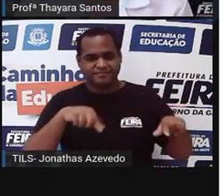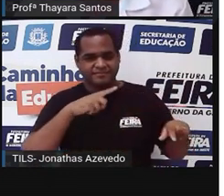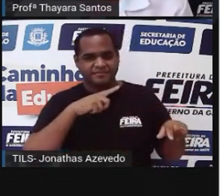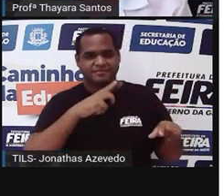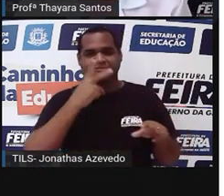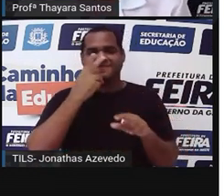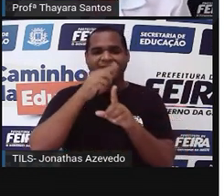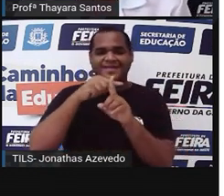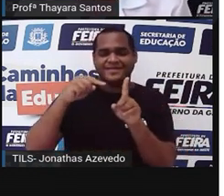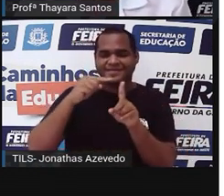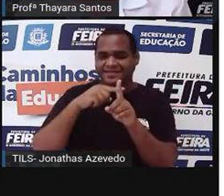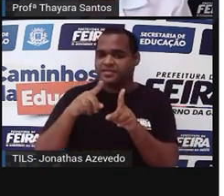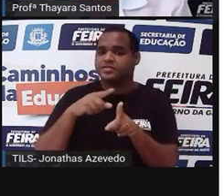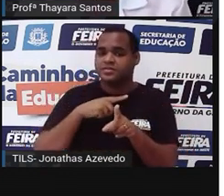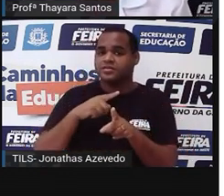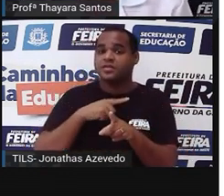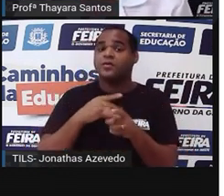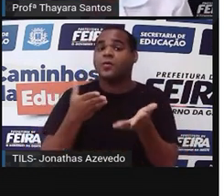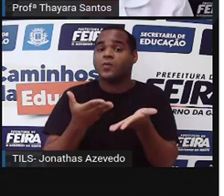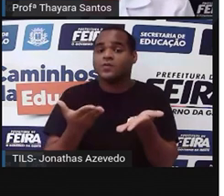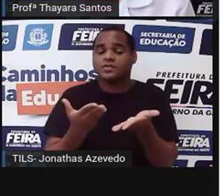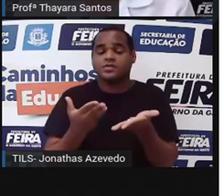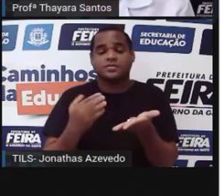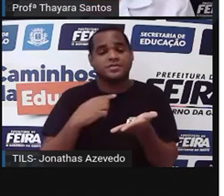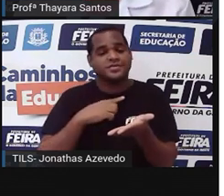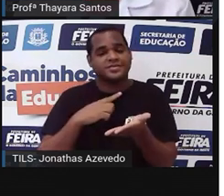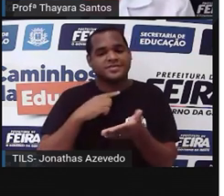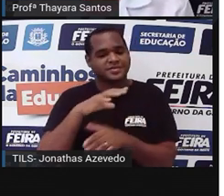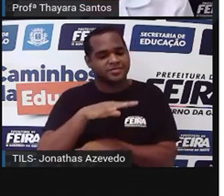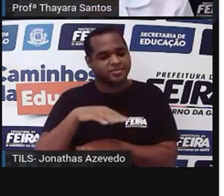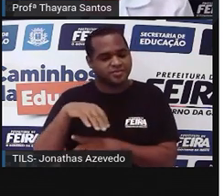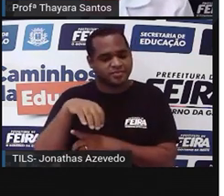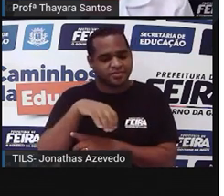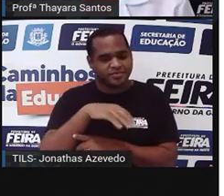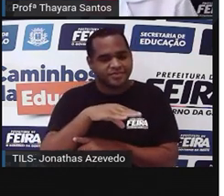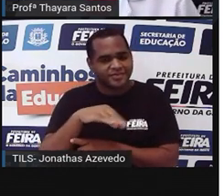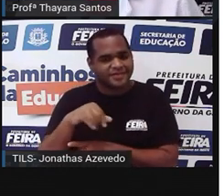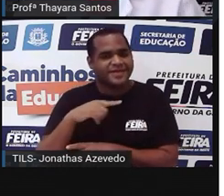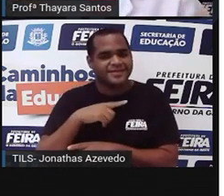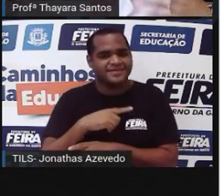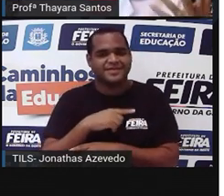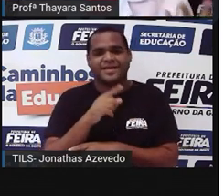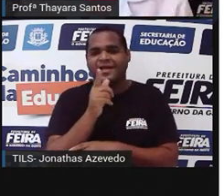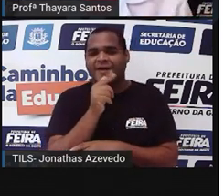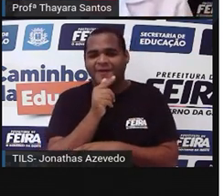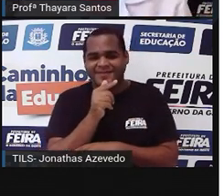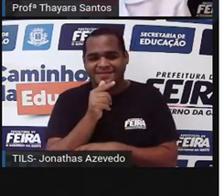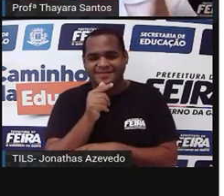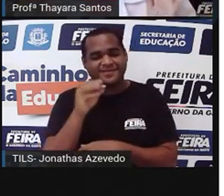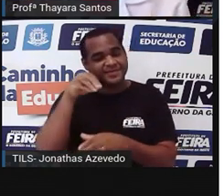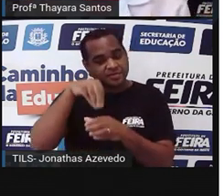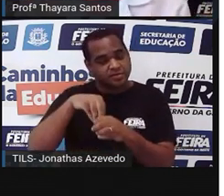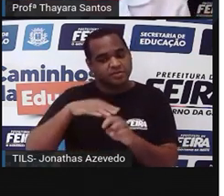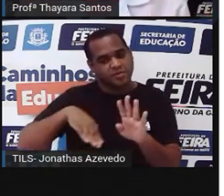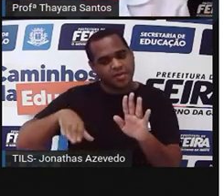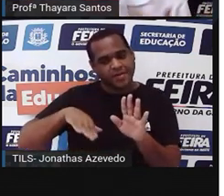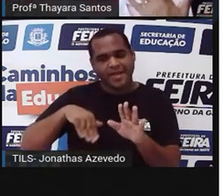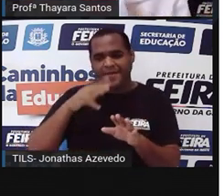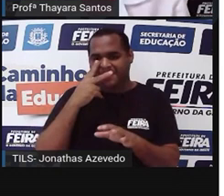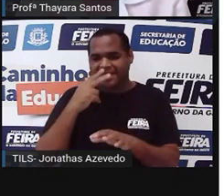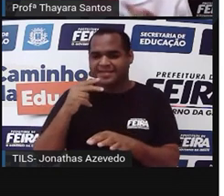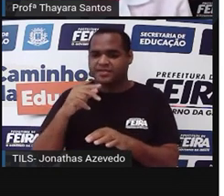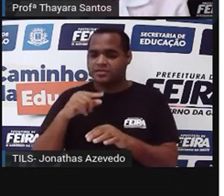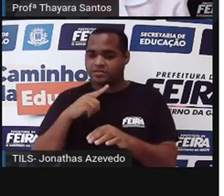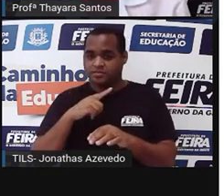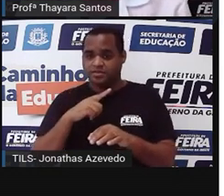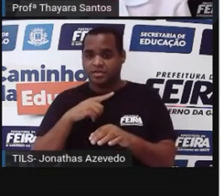parecidos com as plantas que a gente tem, eram as algas. Só que as algas, embora muita gente ache, elas não são plantas, porque